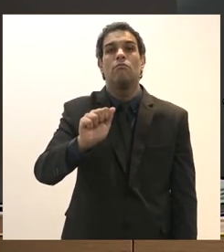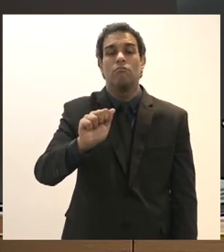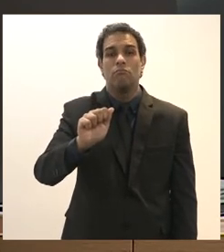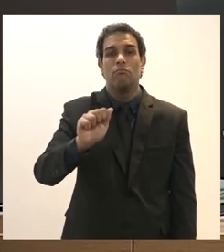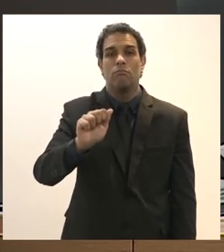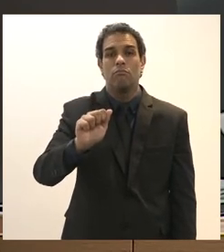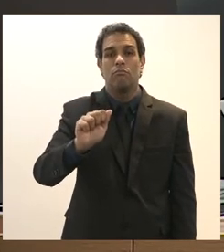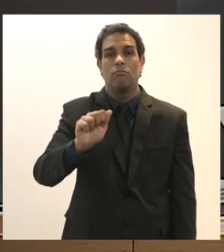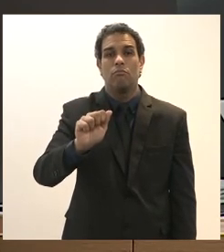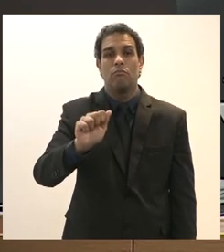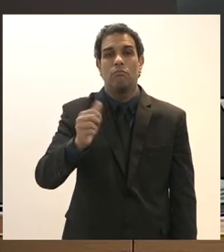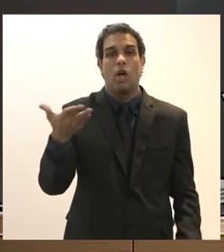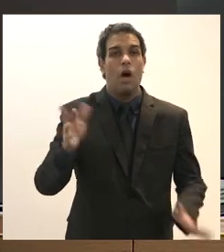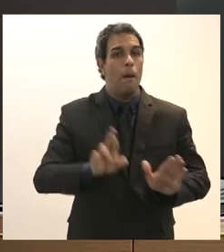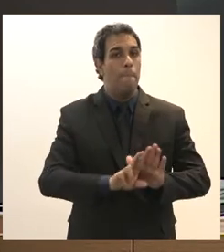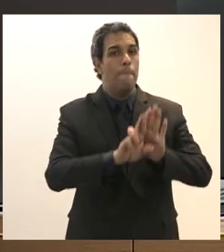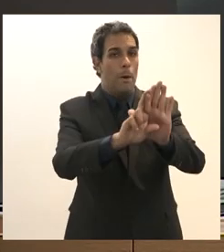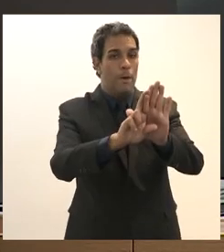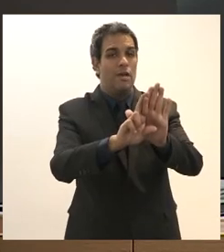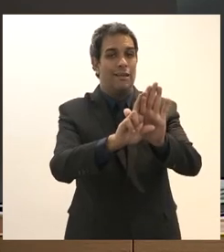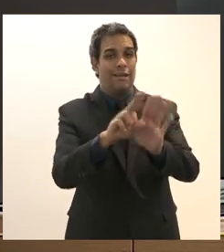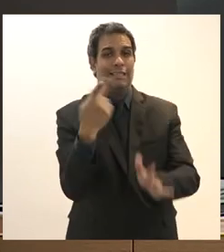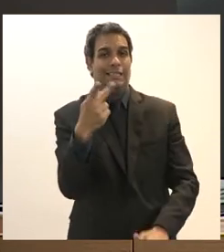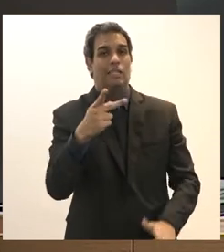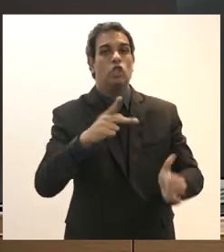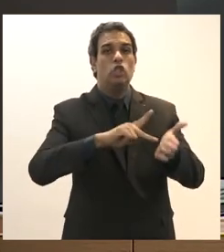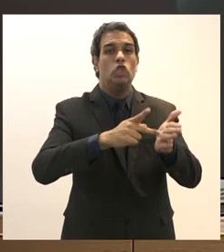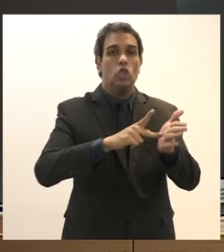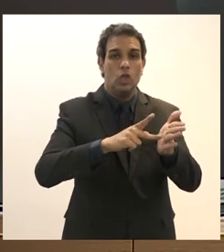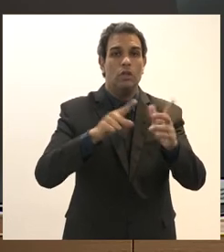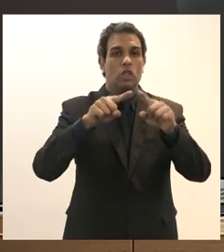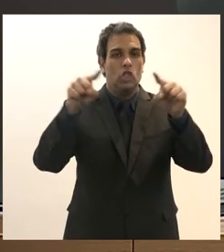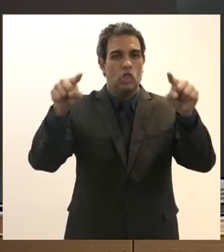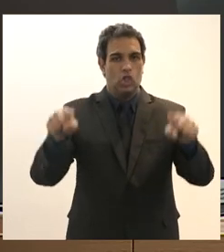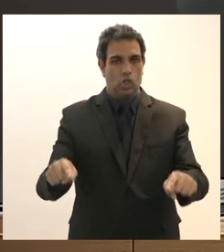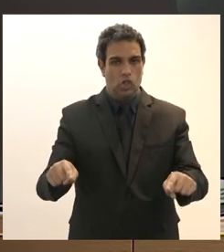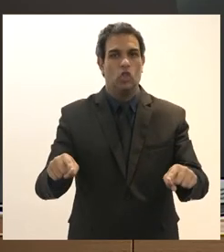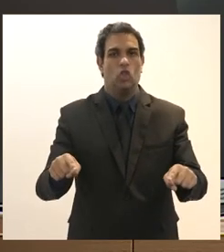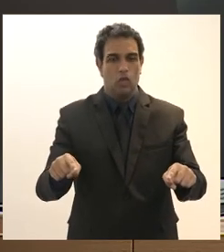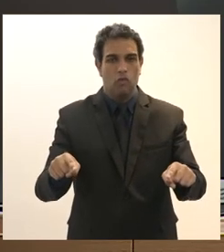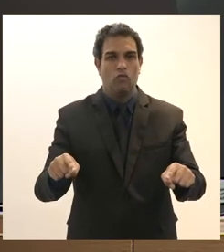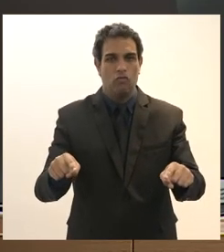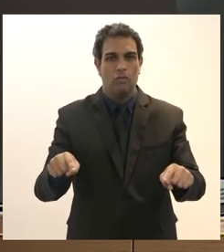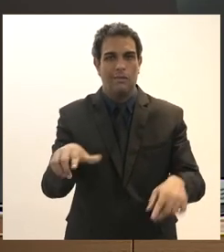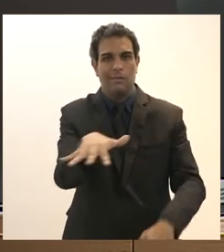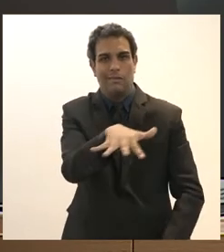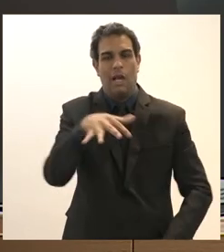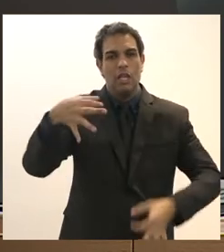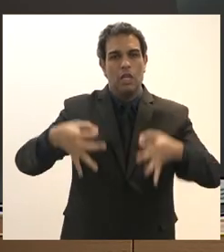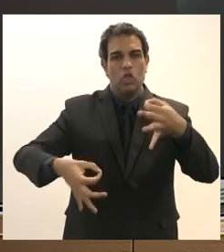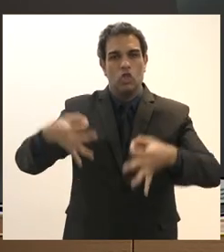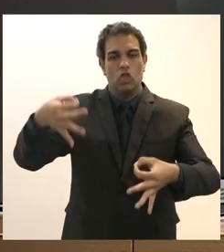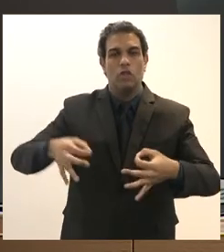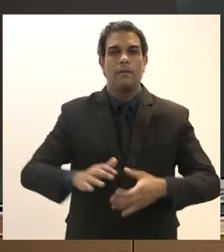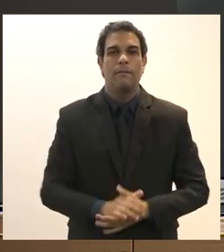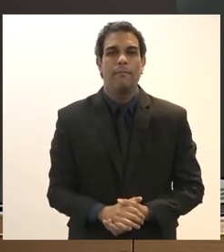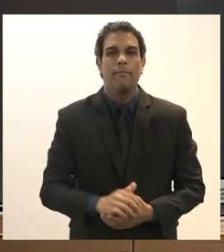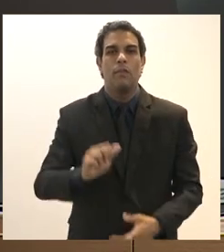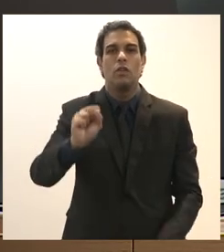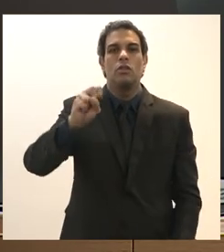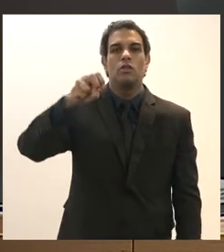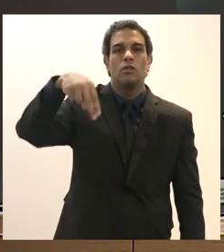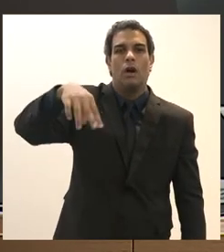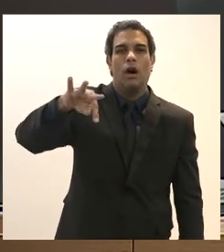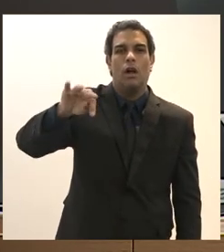não compareceu mas veio representante do Sindicato dos Servidores dos Serventuários da Justiça Antônio